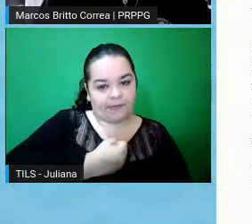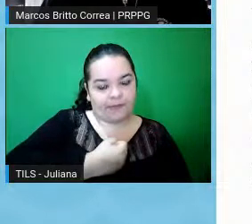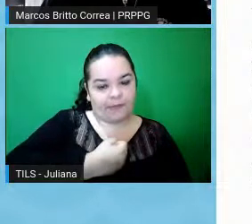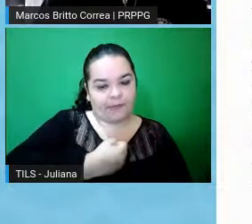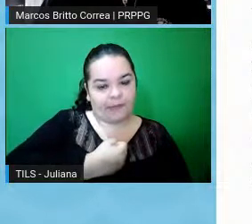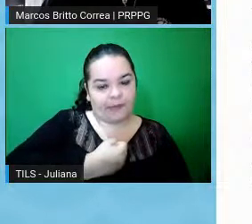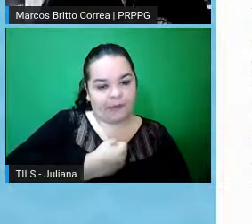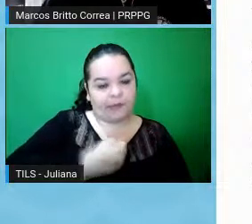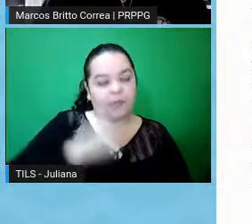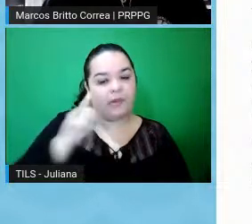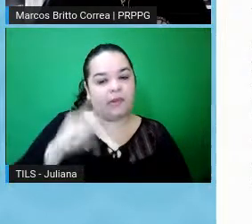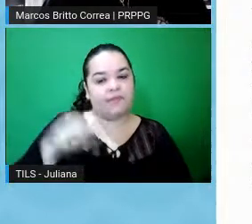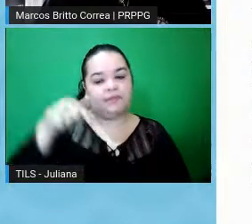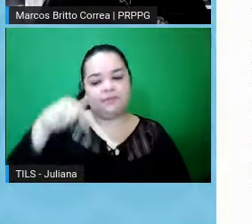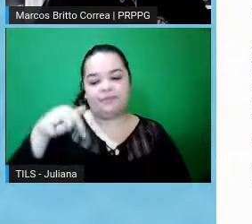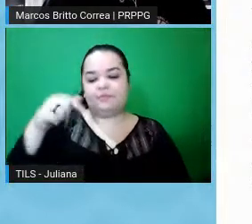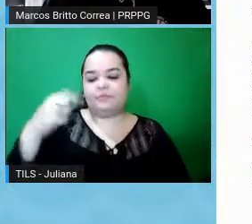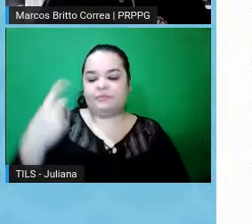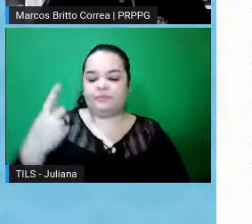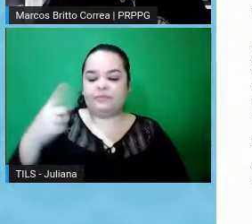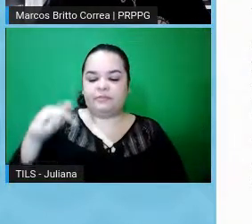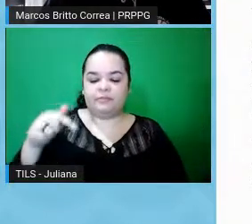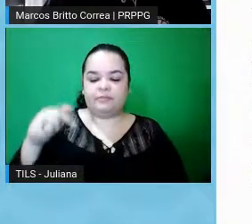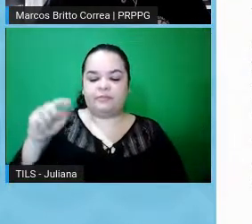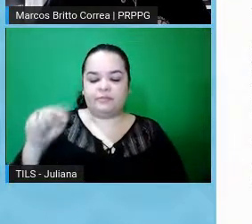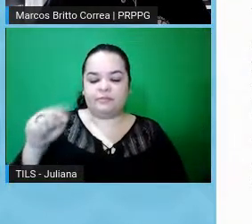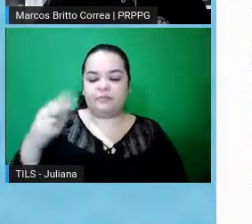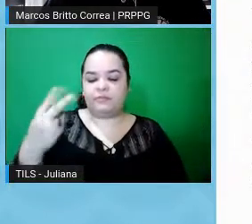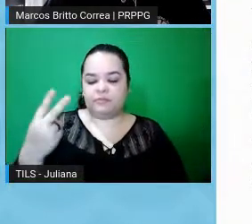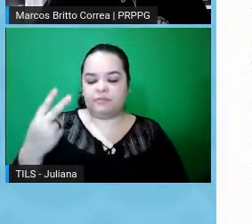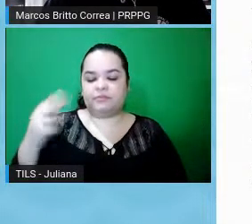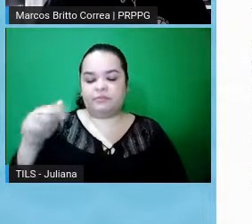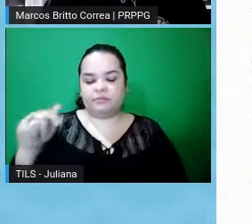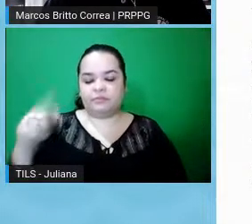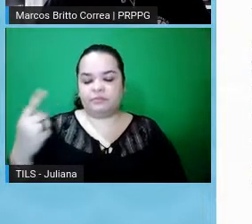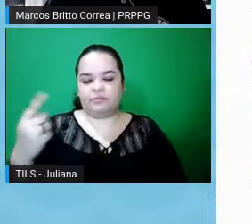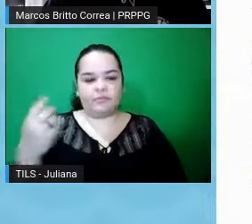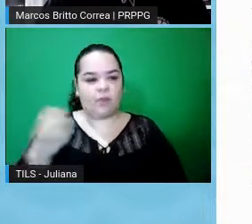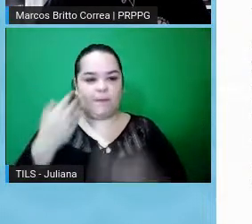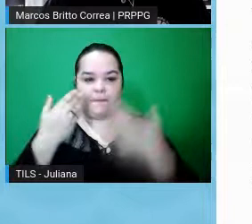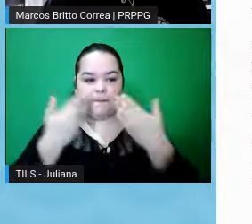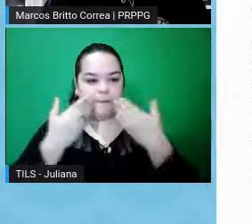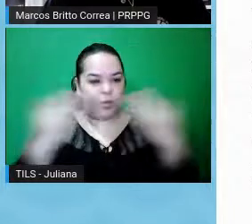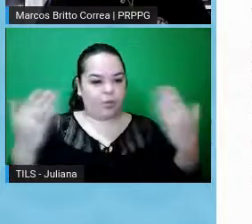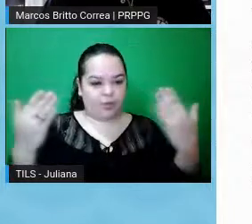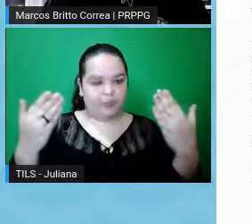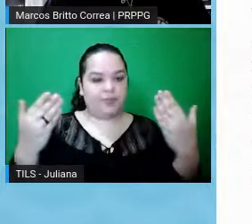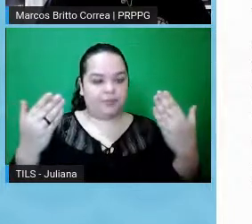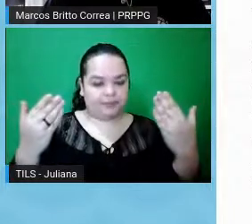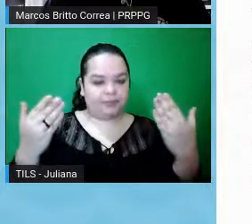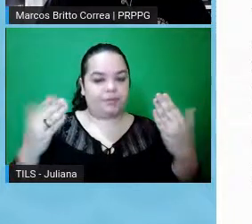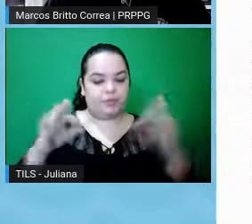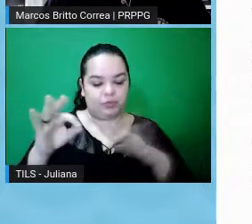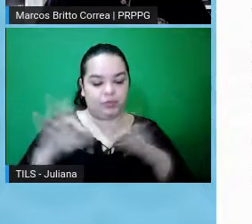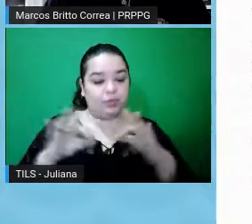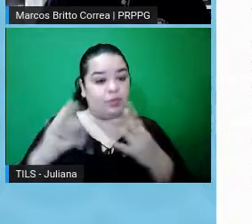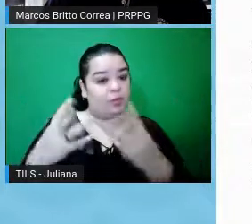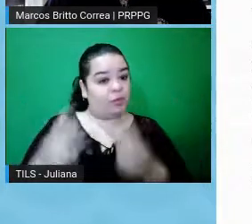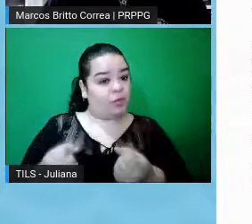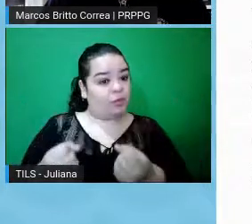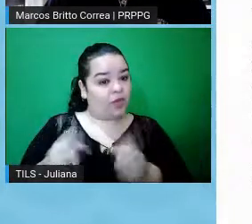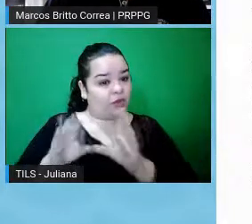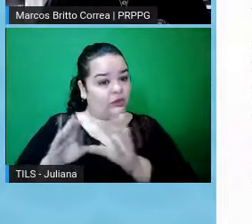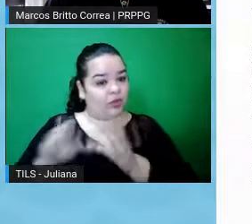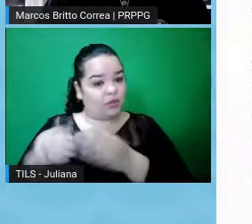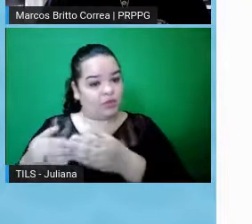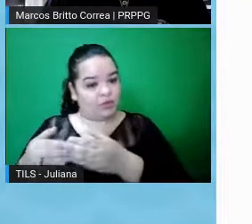número do parecer 717.271, essas informações são sempre todas públicas, e ali está, então, que o projeto está aprovado pelo comitê de